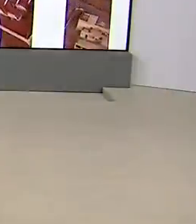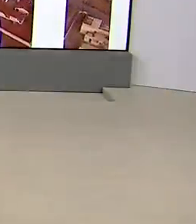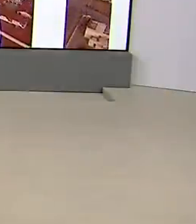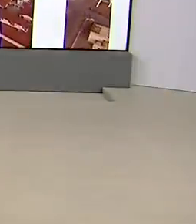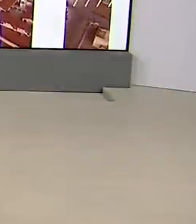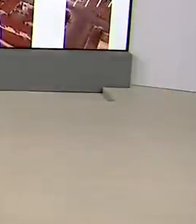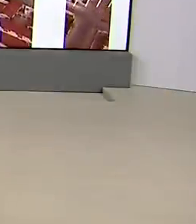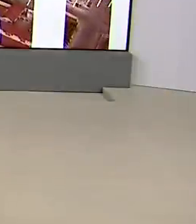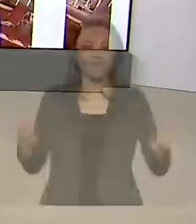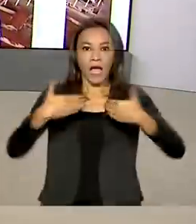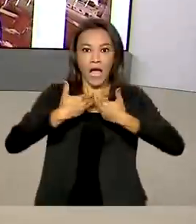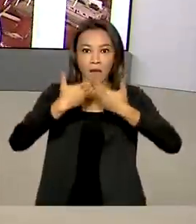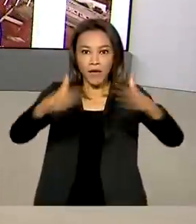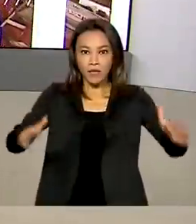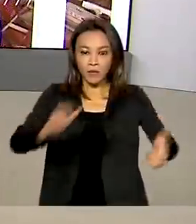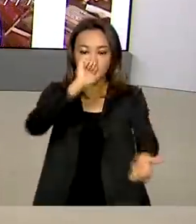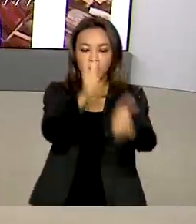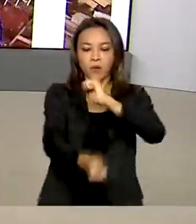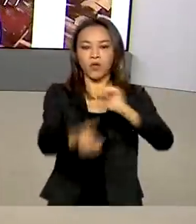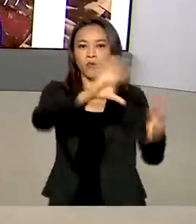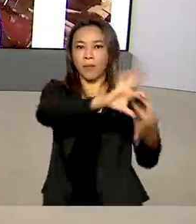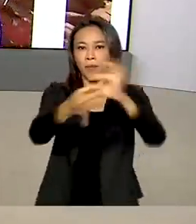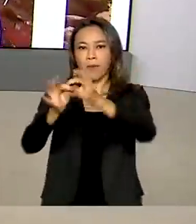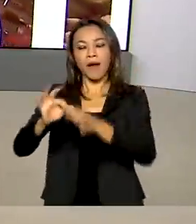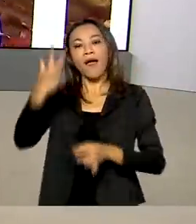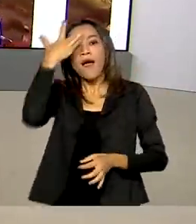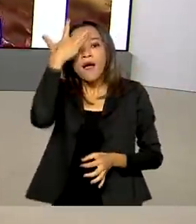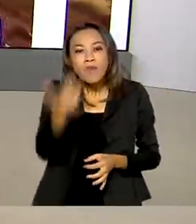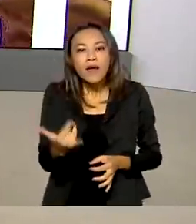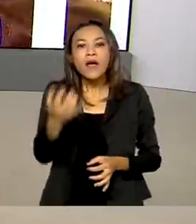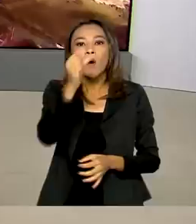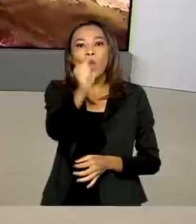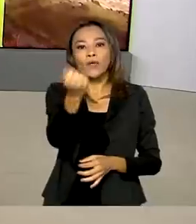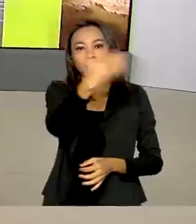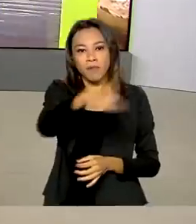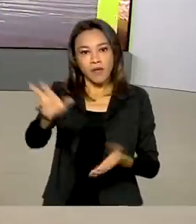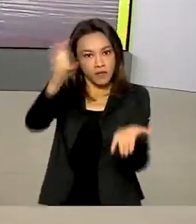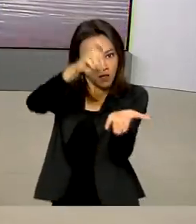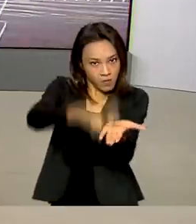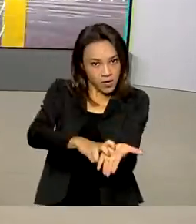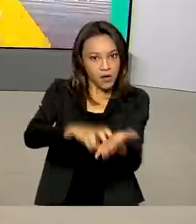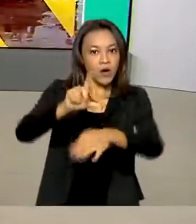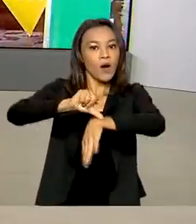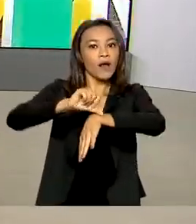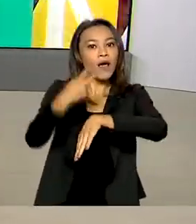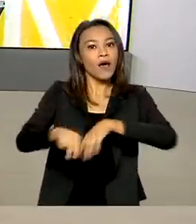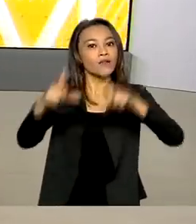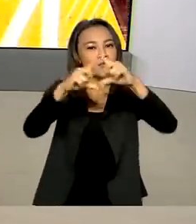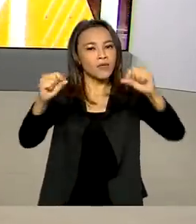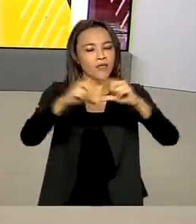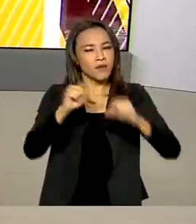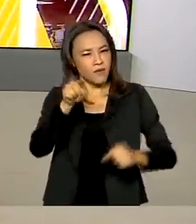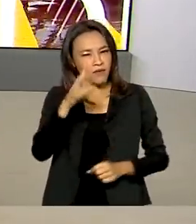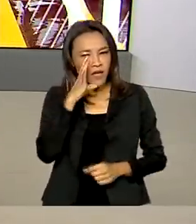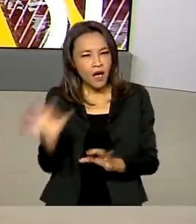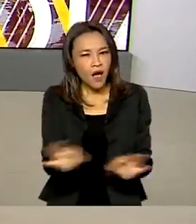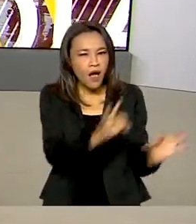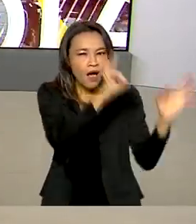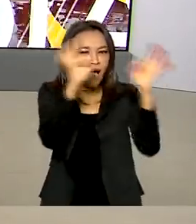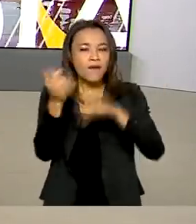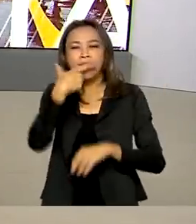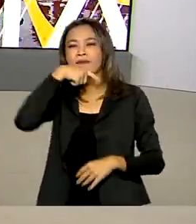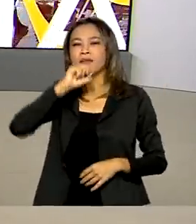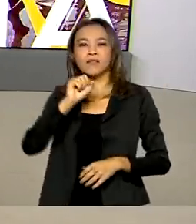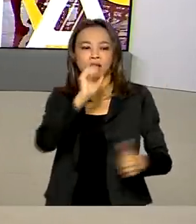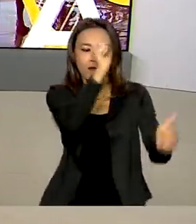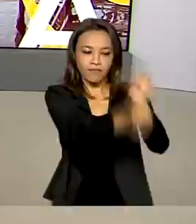A abertura das Olimpíadas de Tóquio será amanhã, 8h30 da manhã, horário de Brasília. E para você conhecer melhor quem são